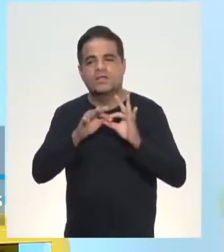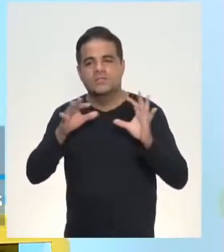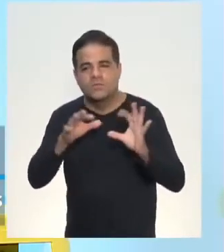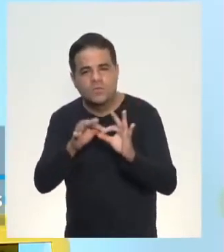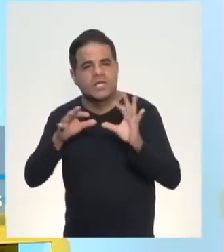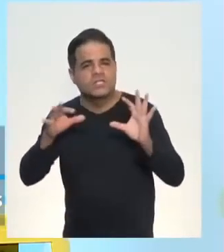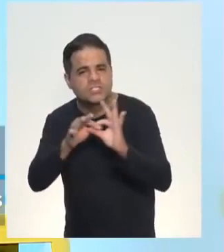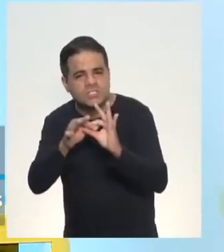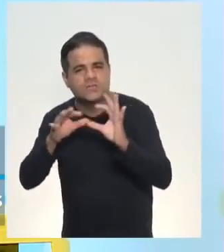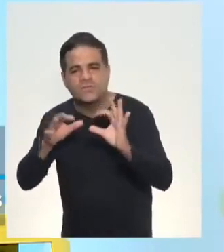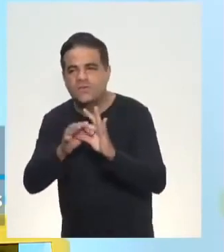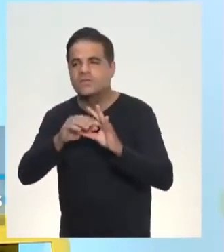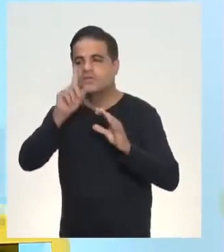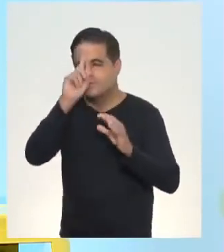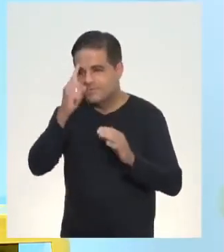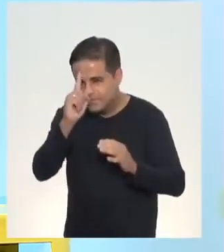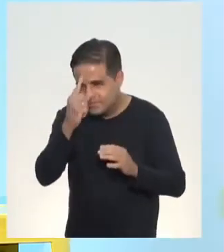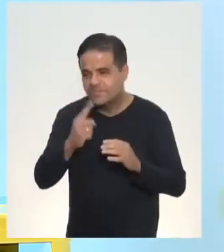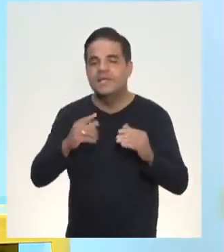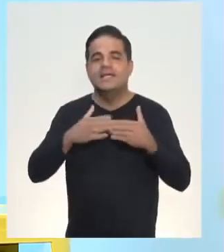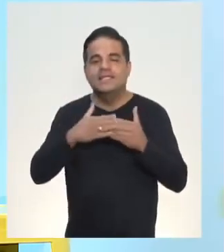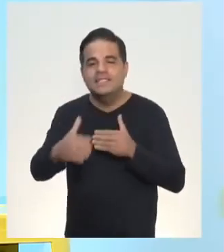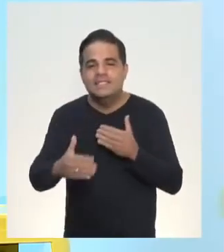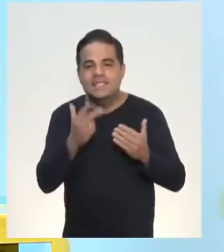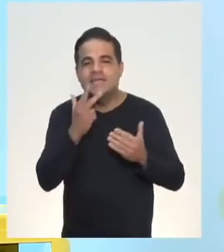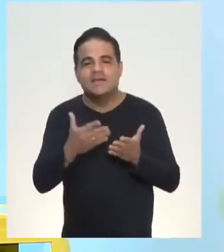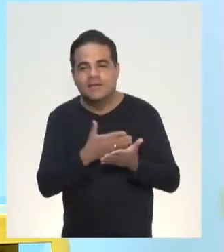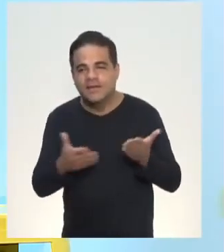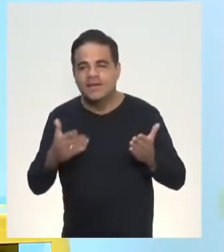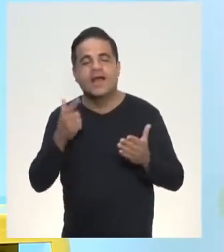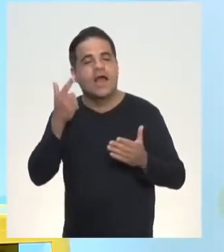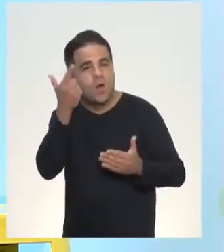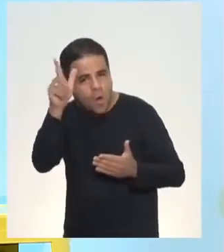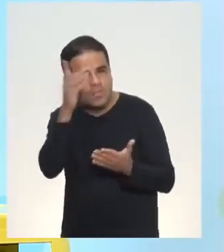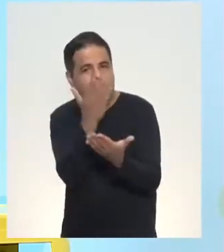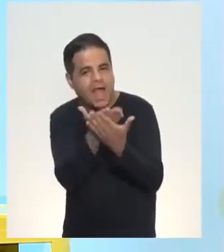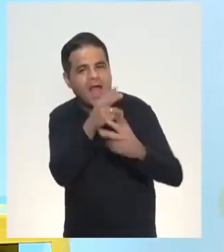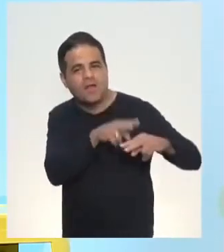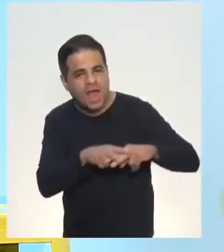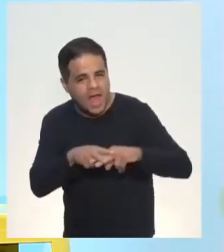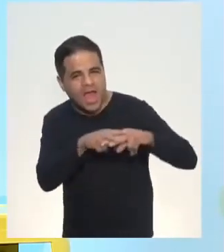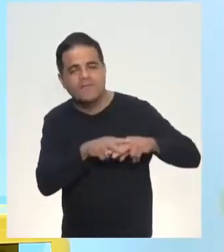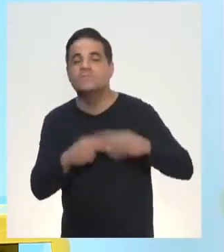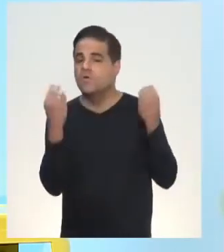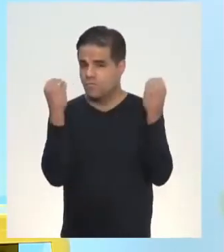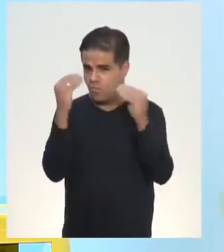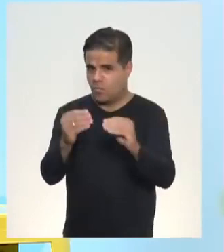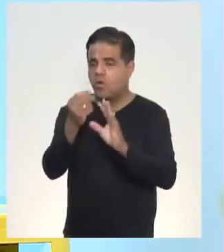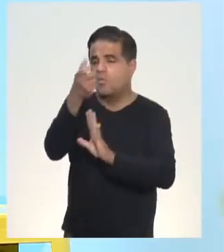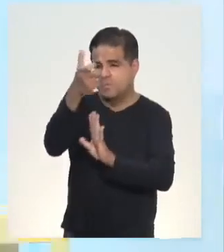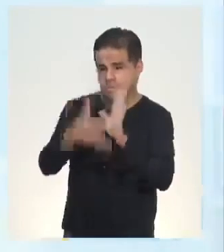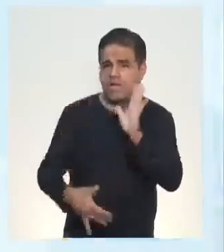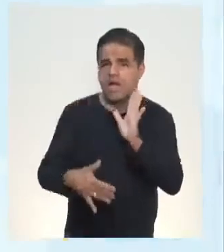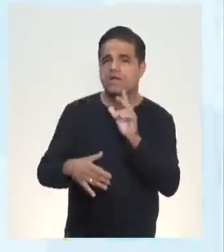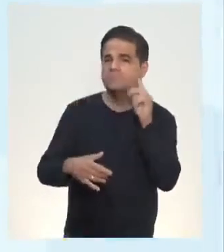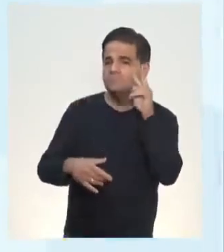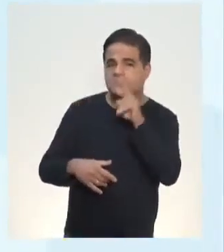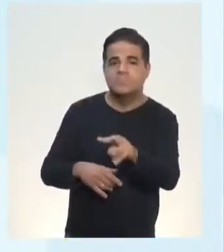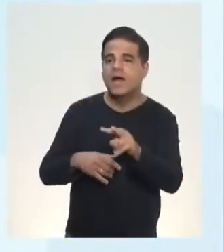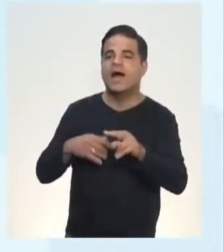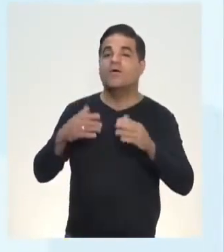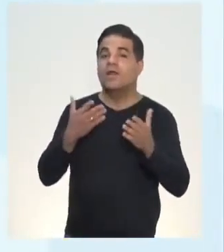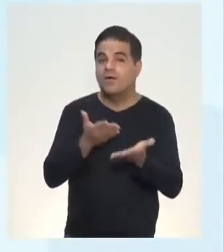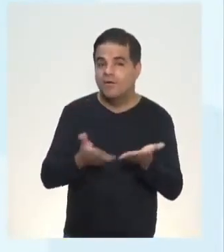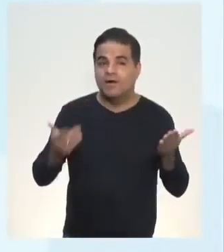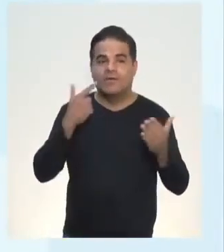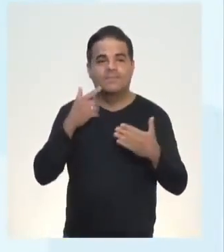sempre deixam a gente com dúvida. Eu falei isso em uma outra aula, que foi aula de revisão, mas eu vou colocar para vocês uma definição na tela. Vamos ler com